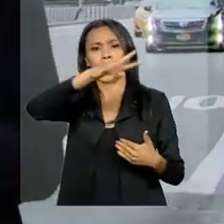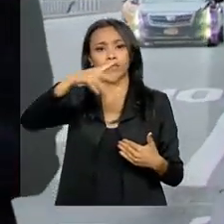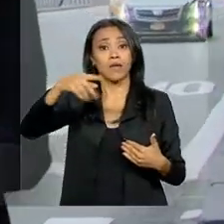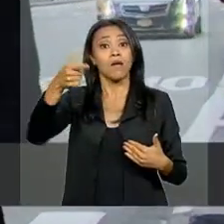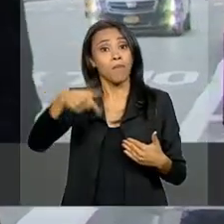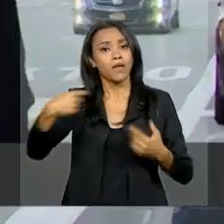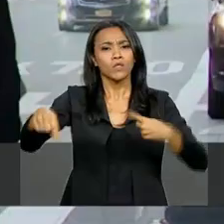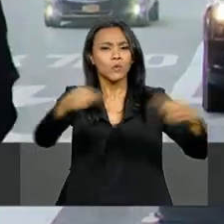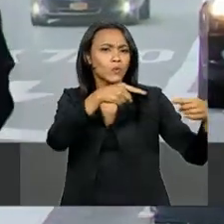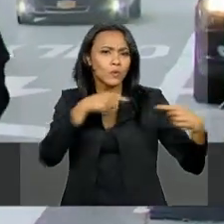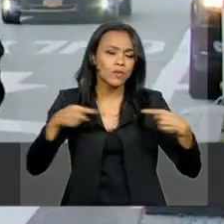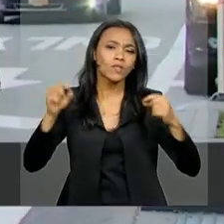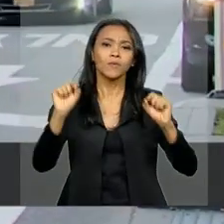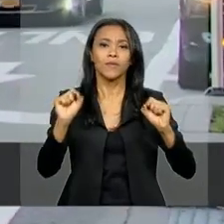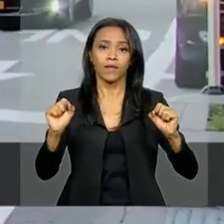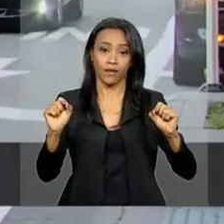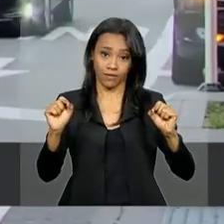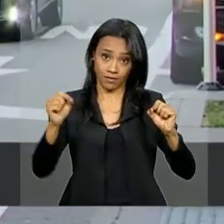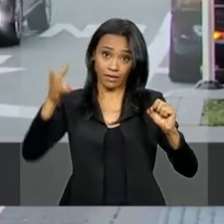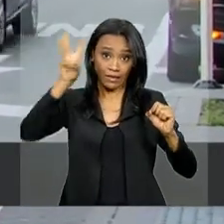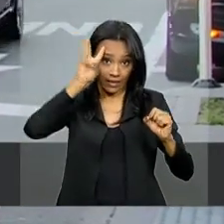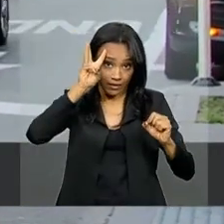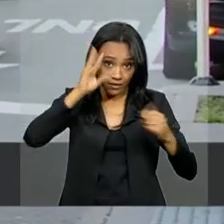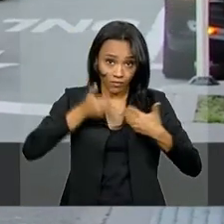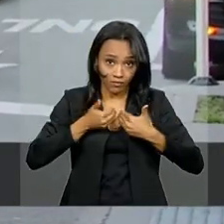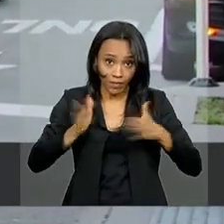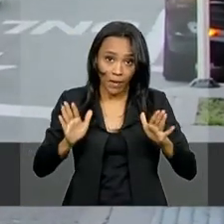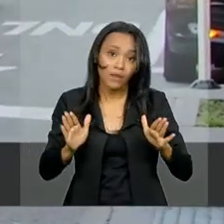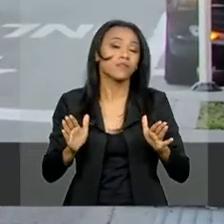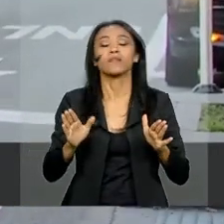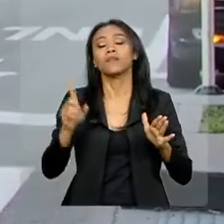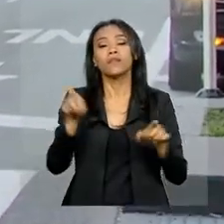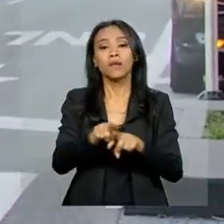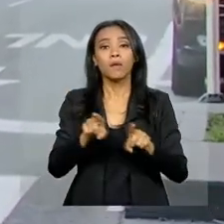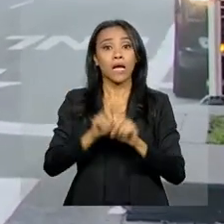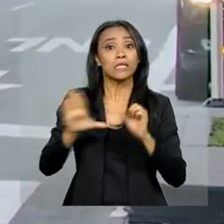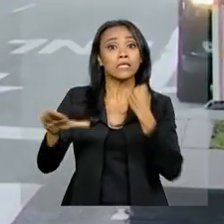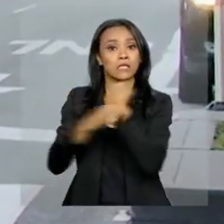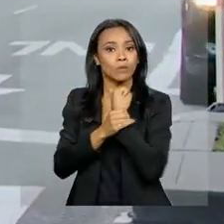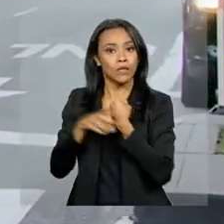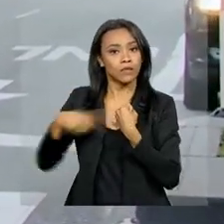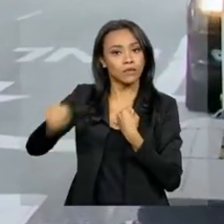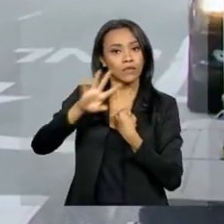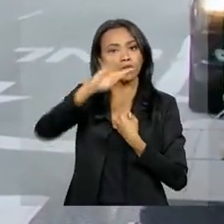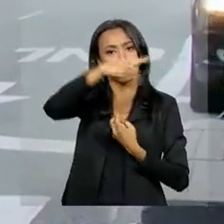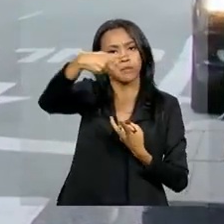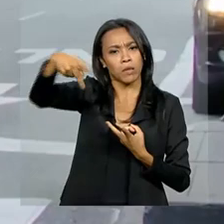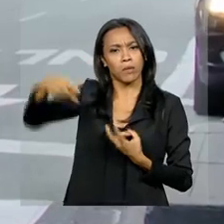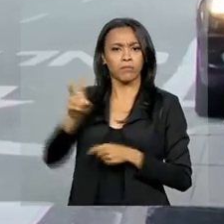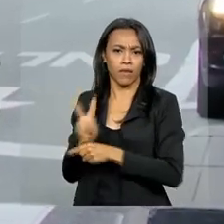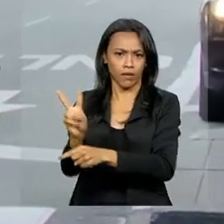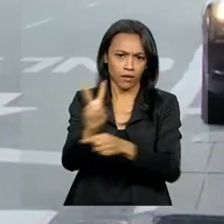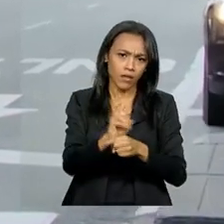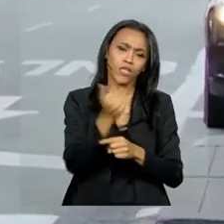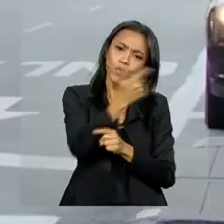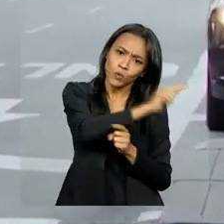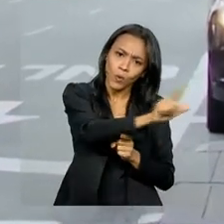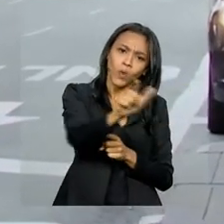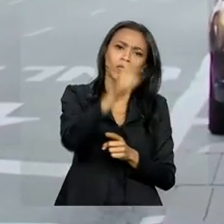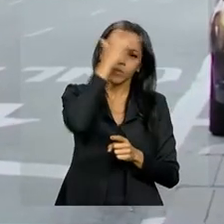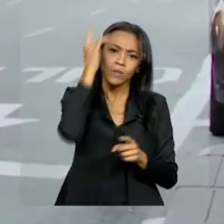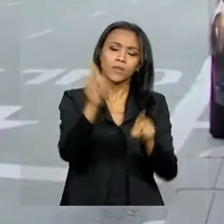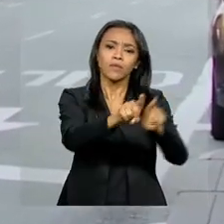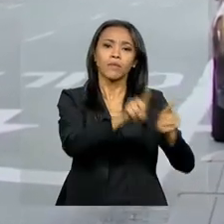para discursar a partir da terça. E para garantir a segurança deles e também de todos os outros líderes que passarão pela ONU,